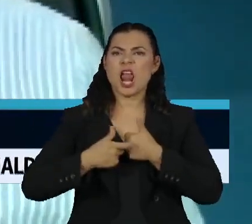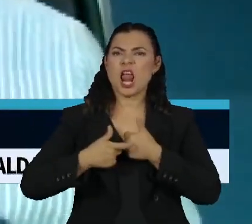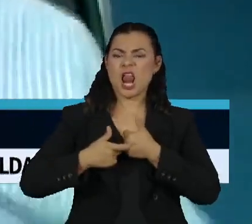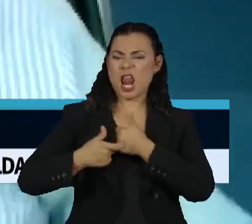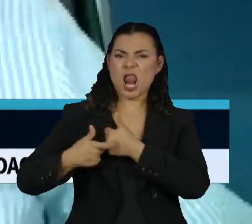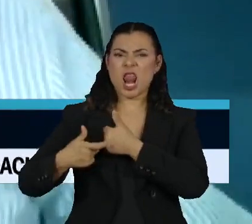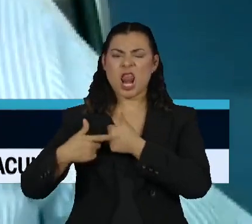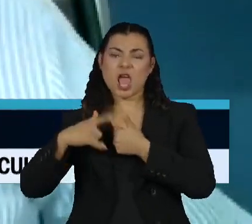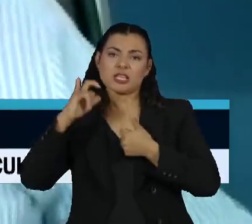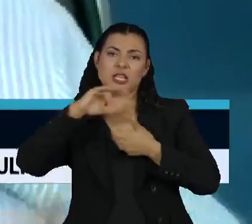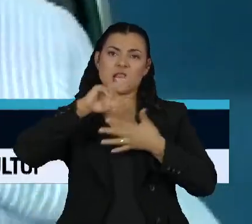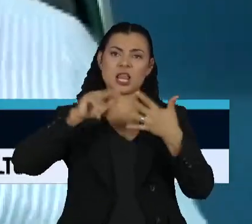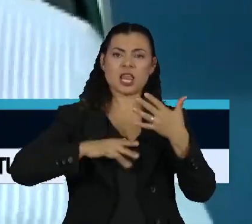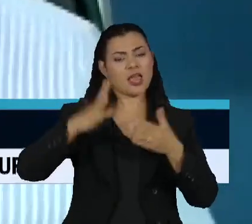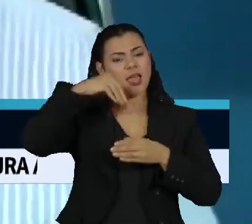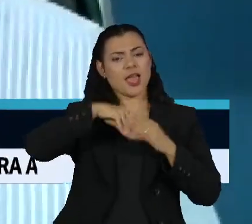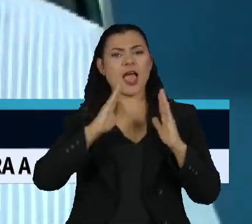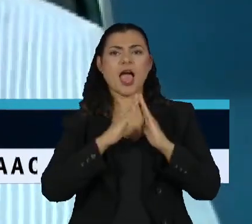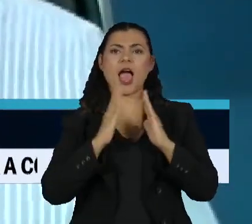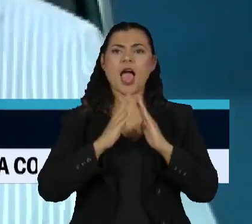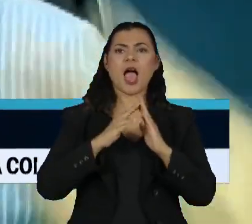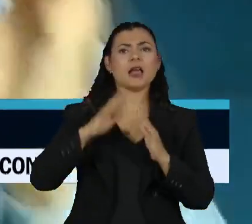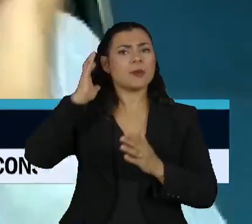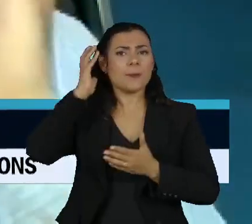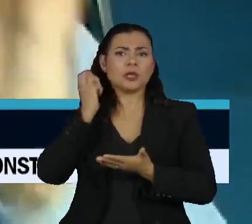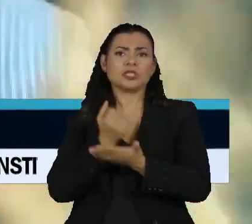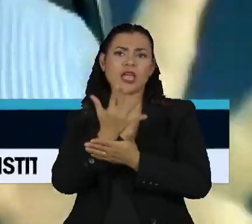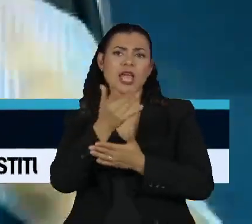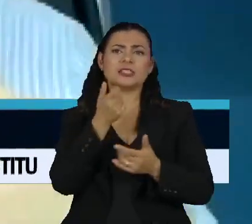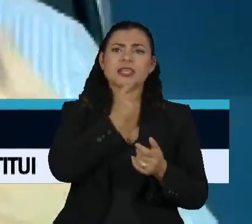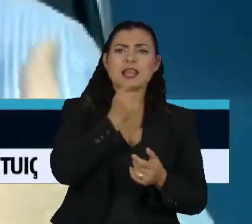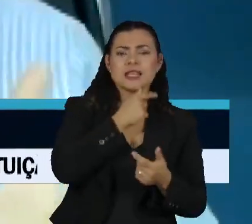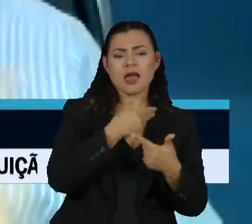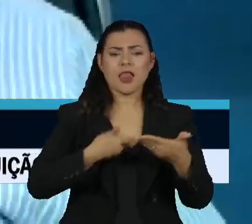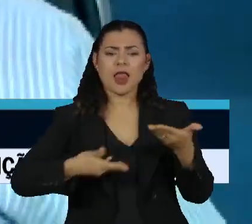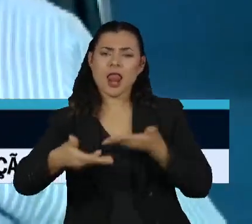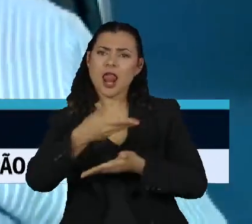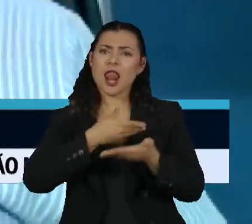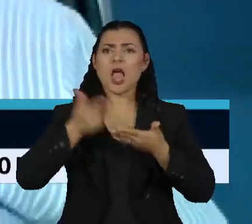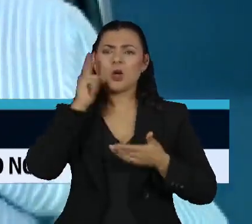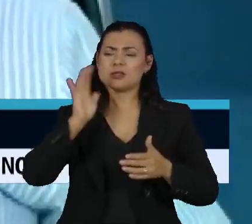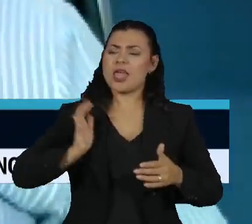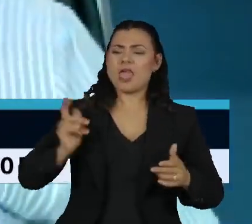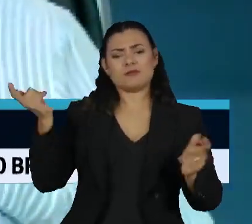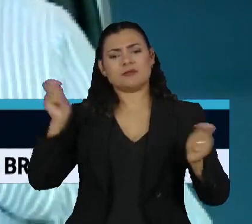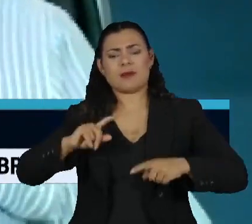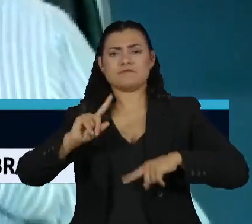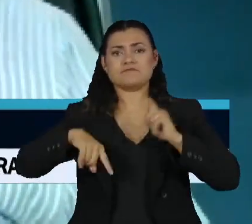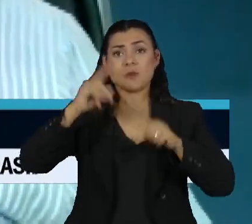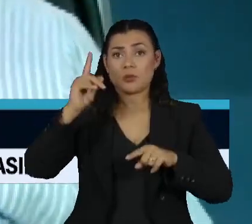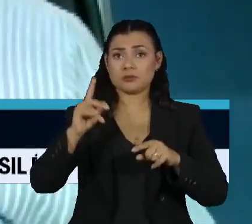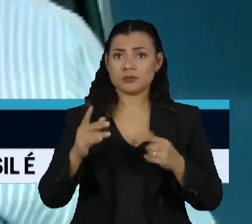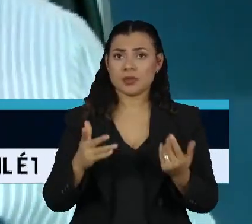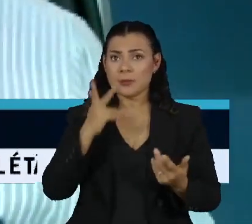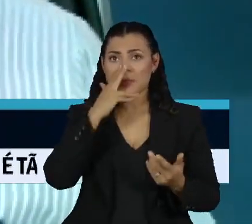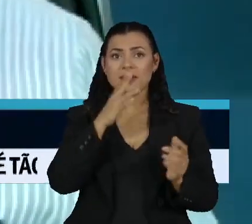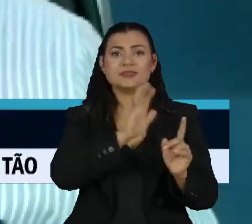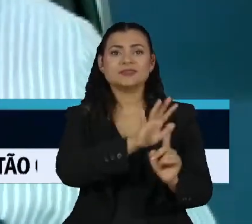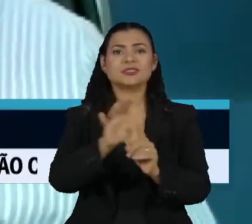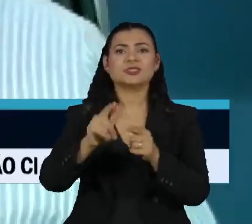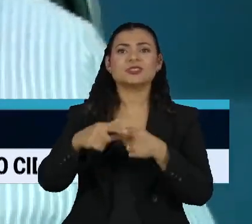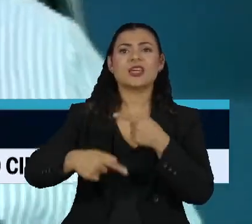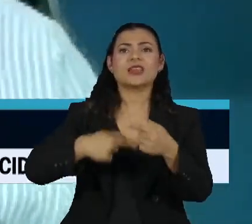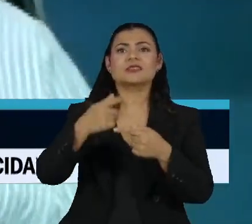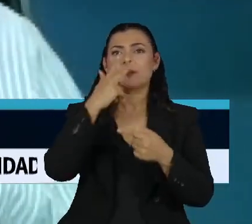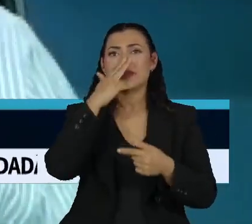enriquecer gravando da sua casa, fazendo podcasts divertidos e rápidos. Nós vendemos a imagem do enriquecimento fácil para essa geração